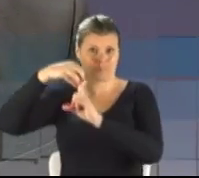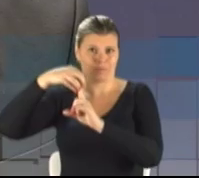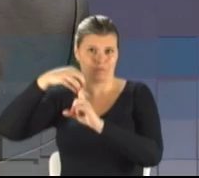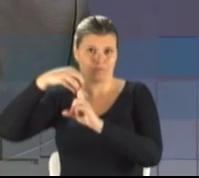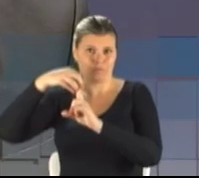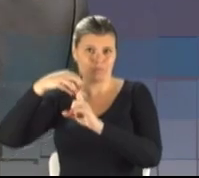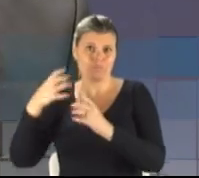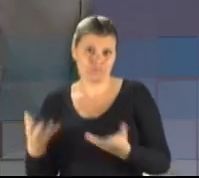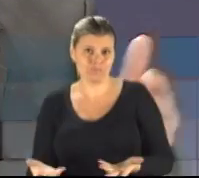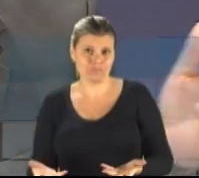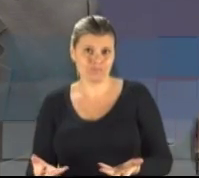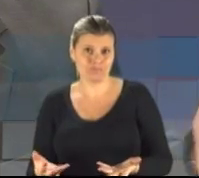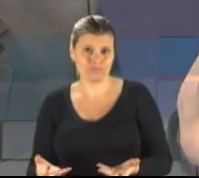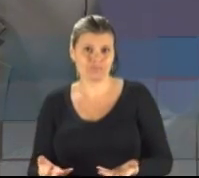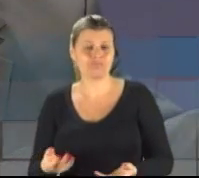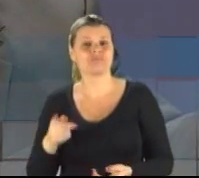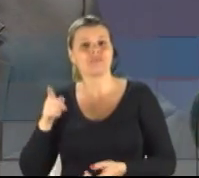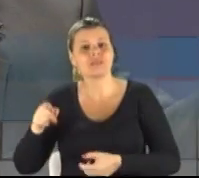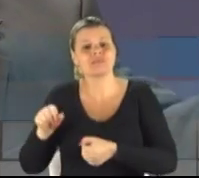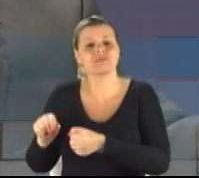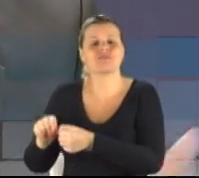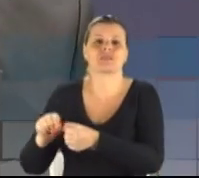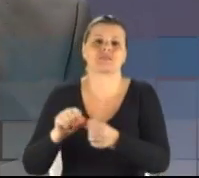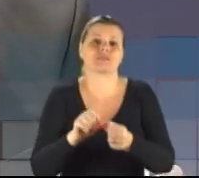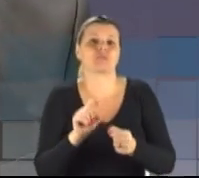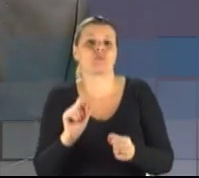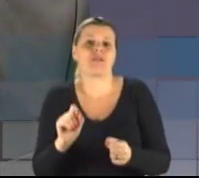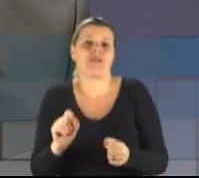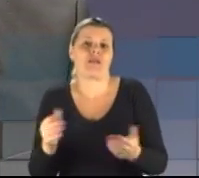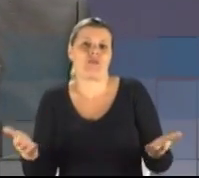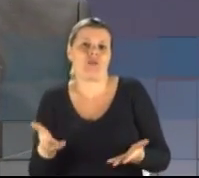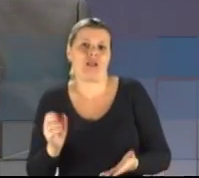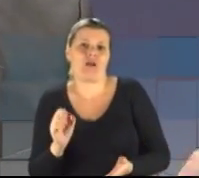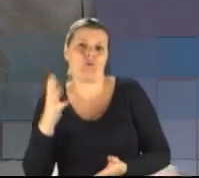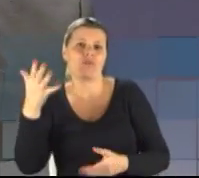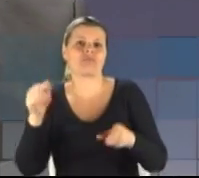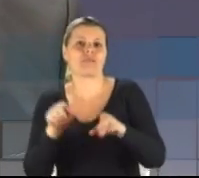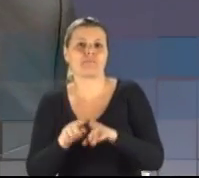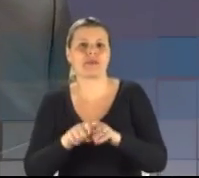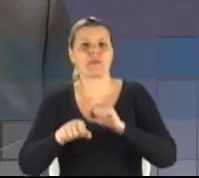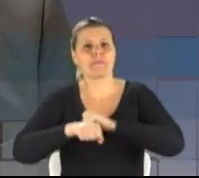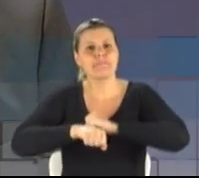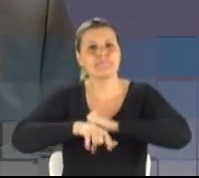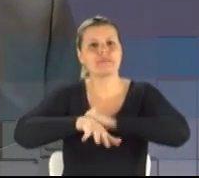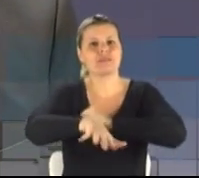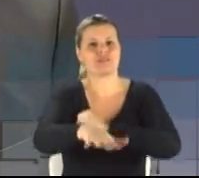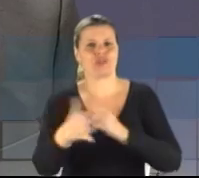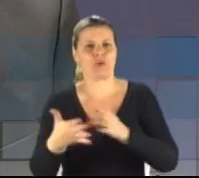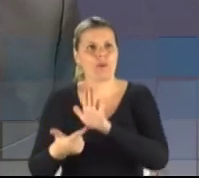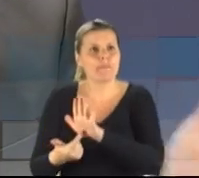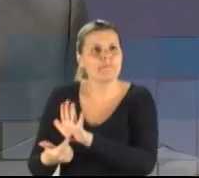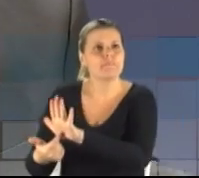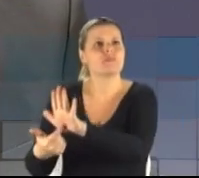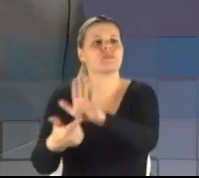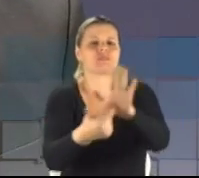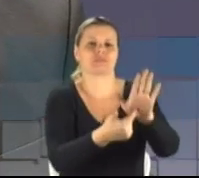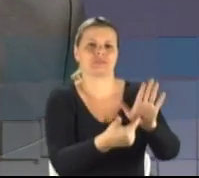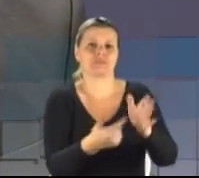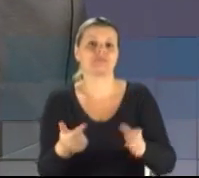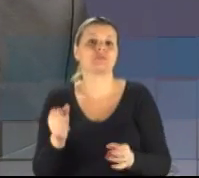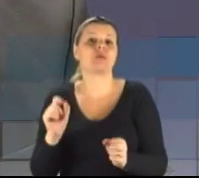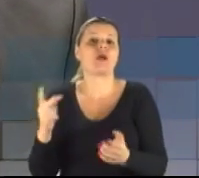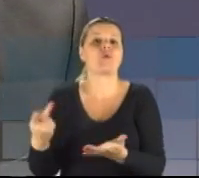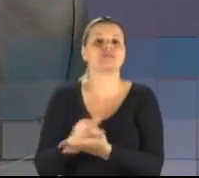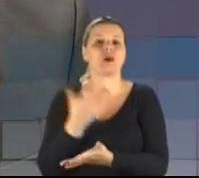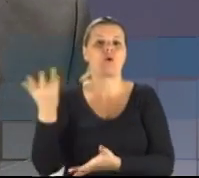partidos que estão fazendo o que está acontecendo, que a mídia, a própria imprensa está mostrando, com a Petrobras.